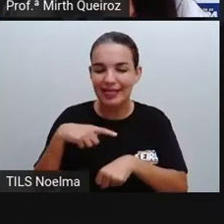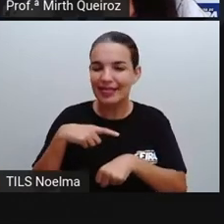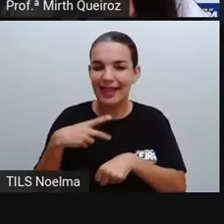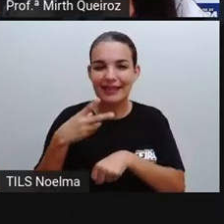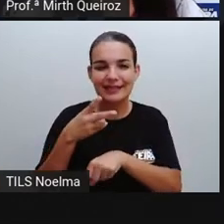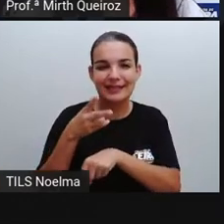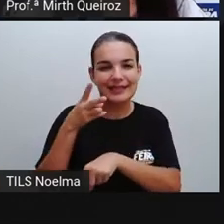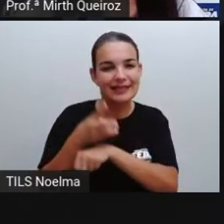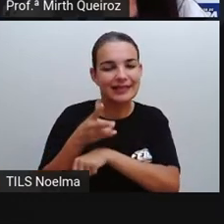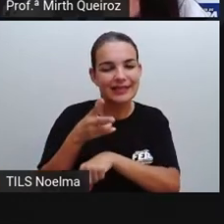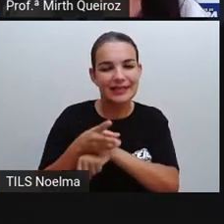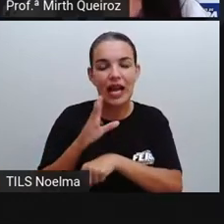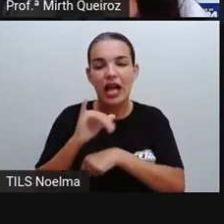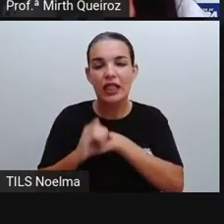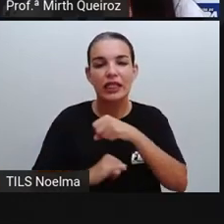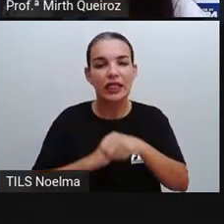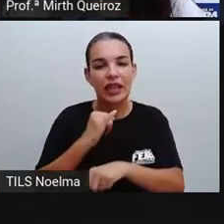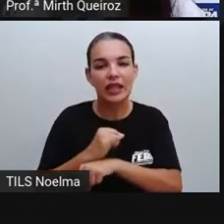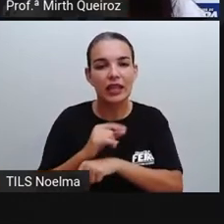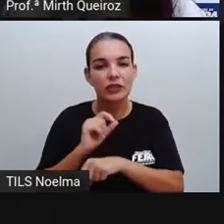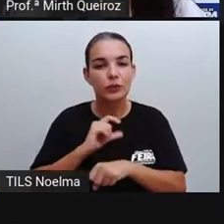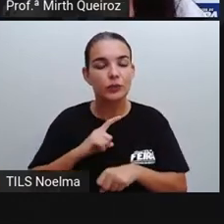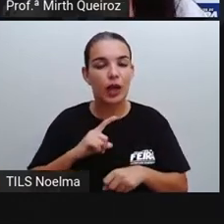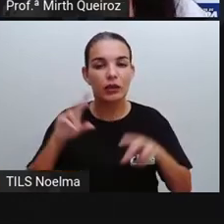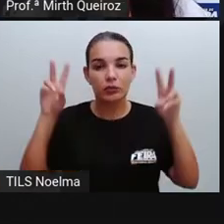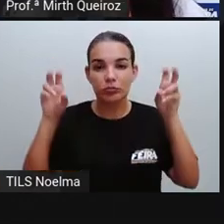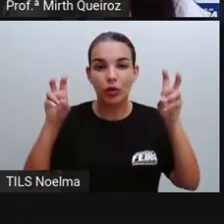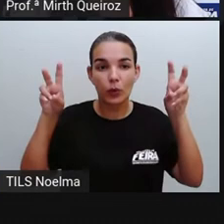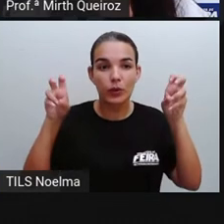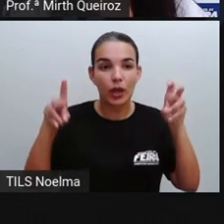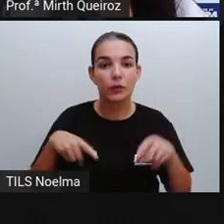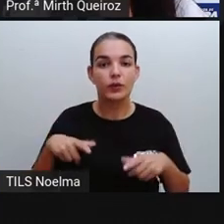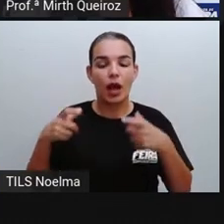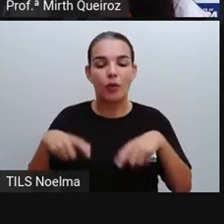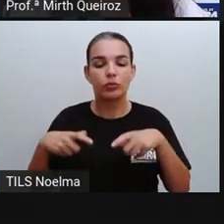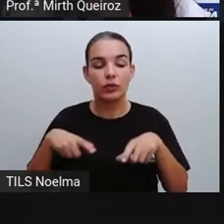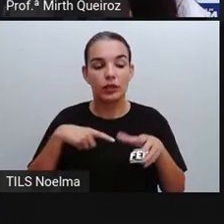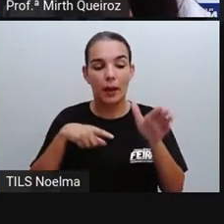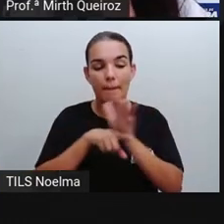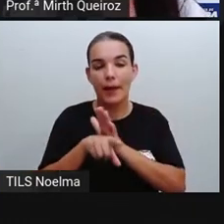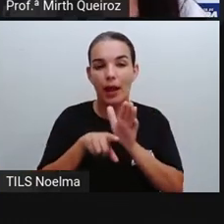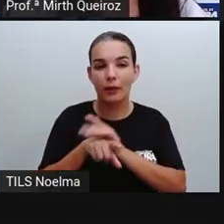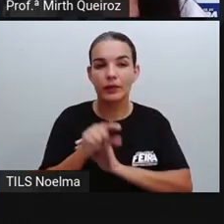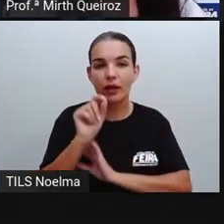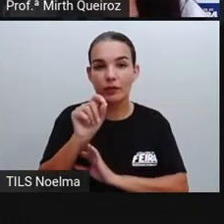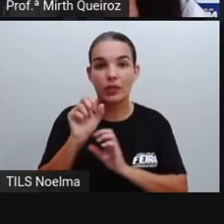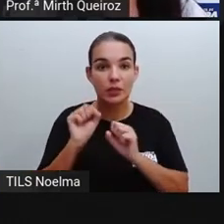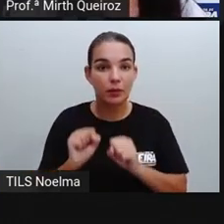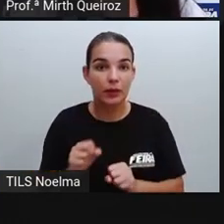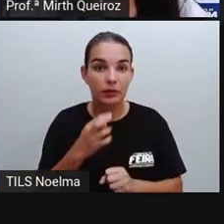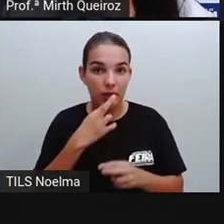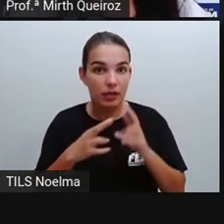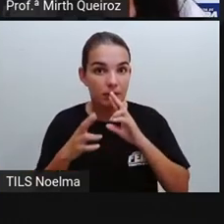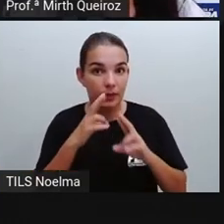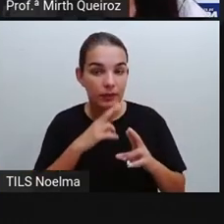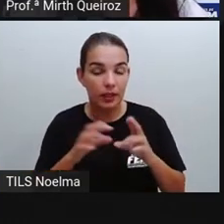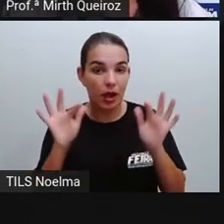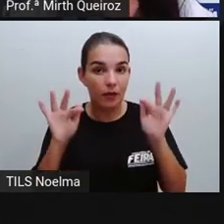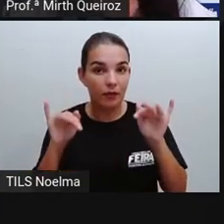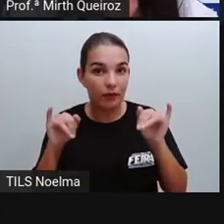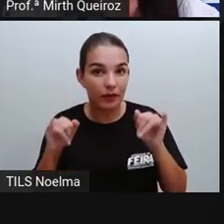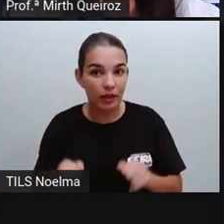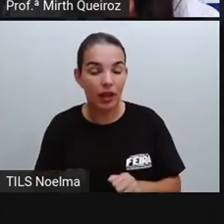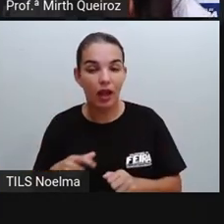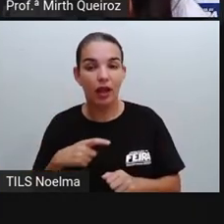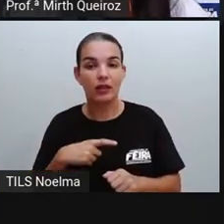entra em sites, por exemplo, de revisão de conteúdo, né? Onde tem as perguntinhas que vocês podem ir respondendo, e ao final ali,